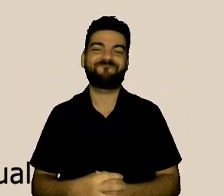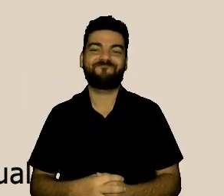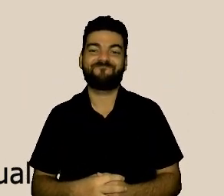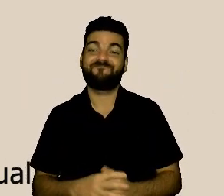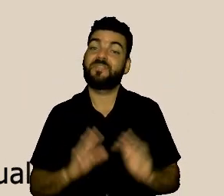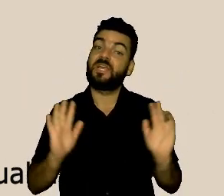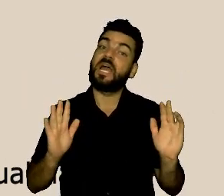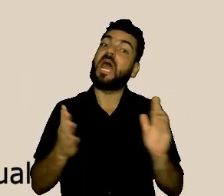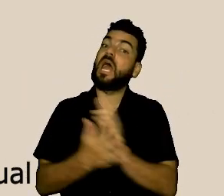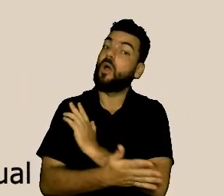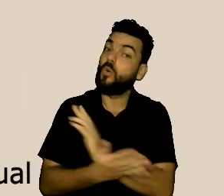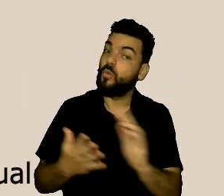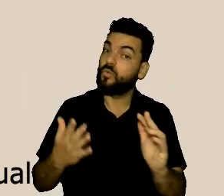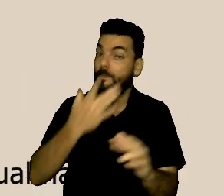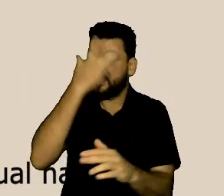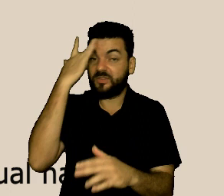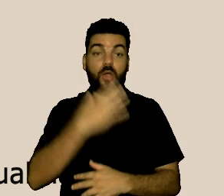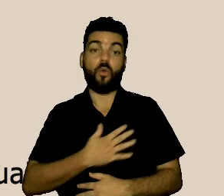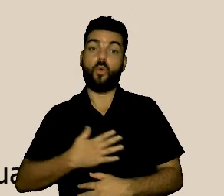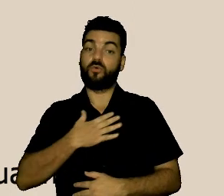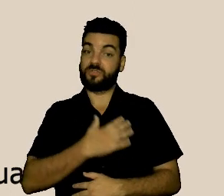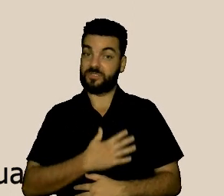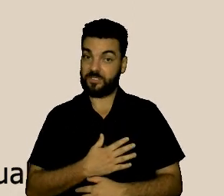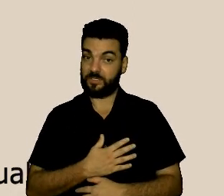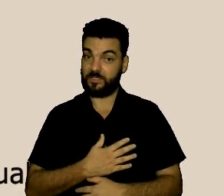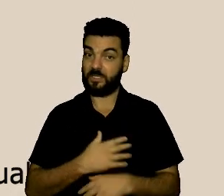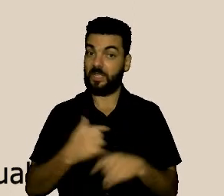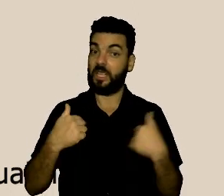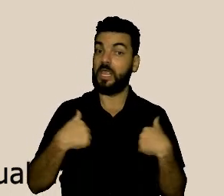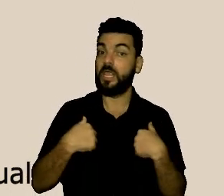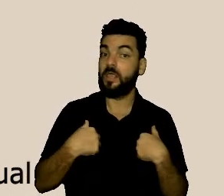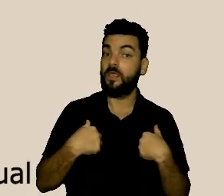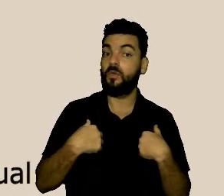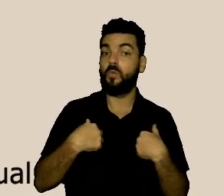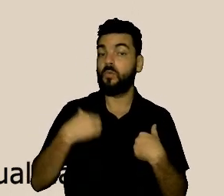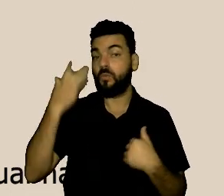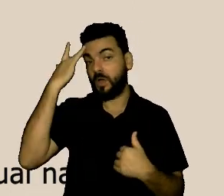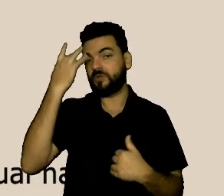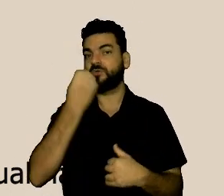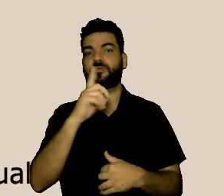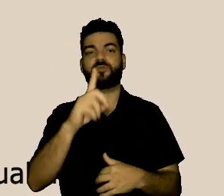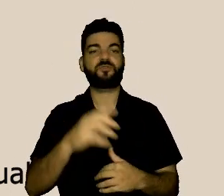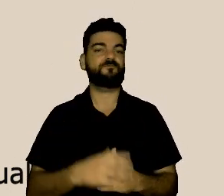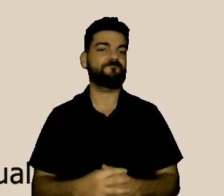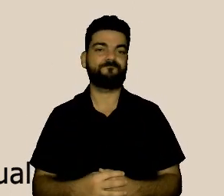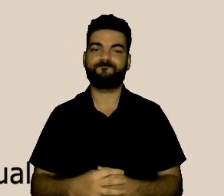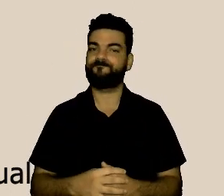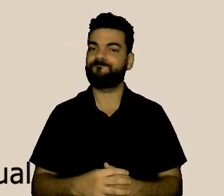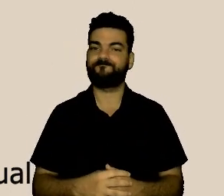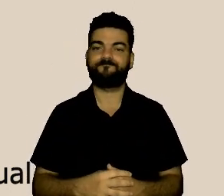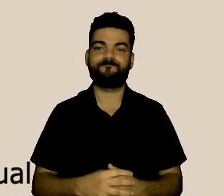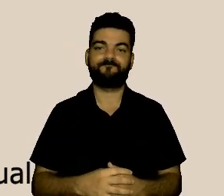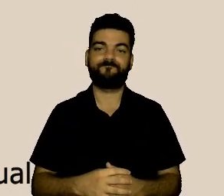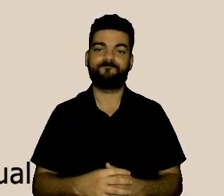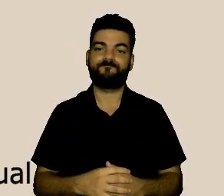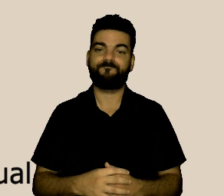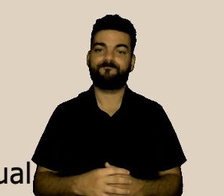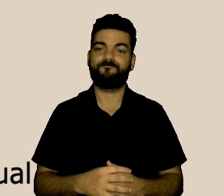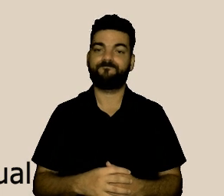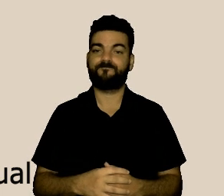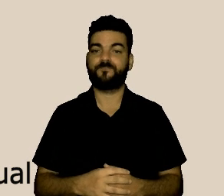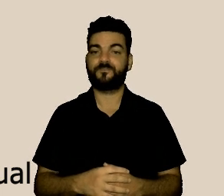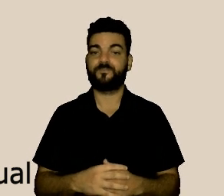ferramenta para dirimir os assédios, mas no nosso caso nós não aplicamos. Por favor,